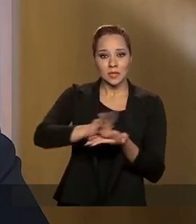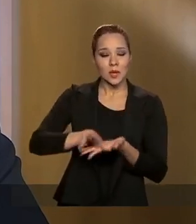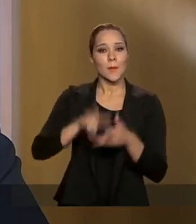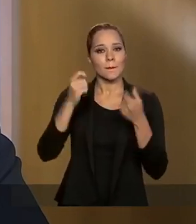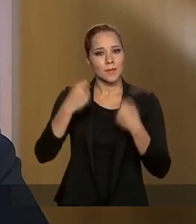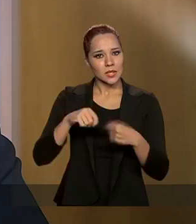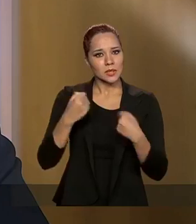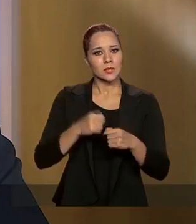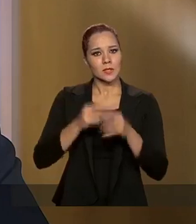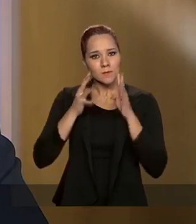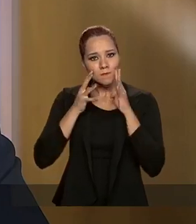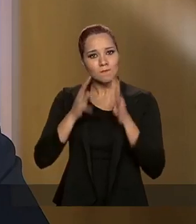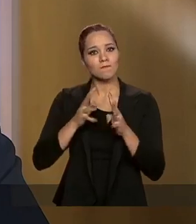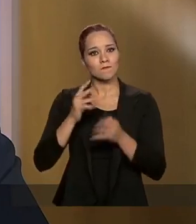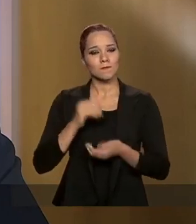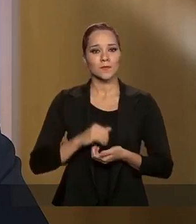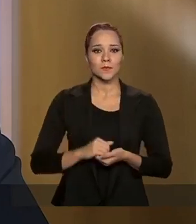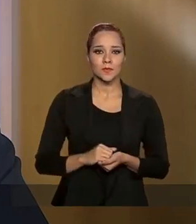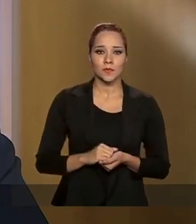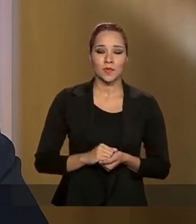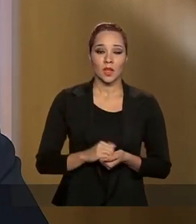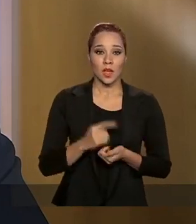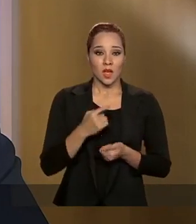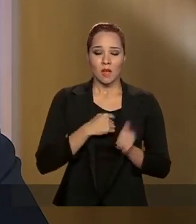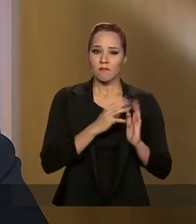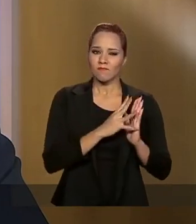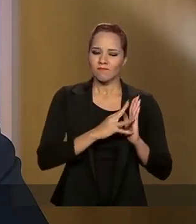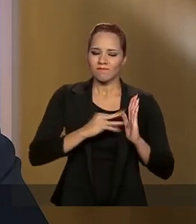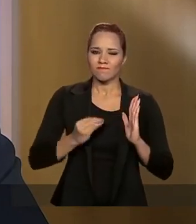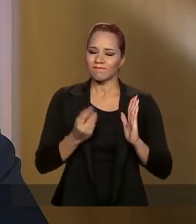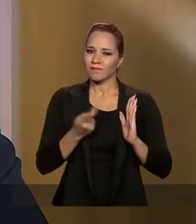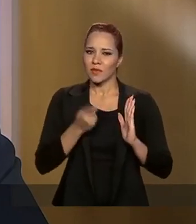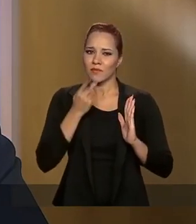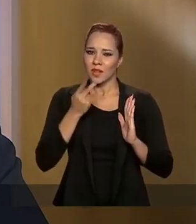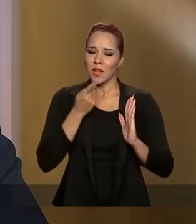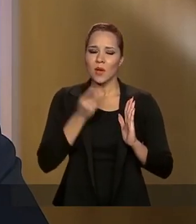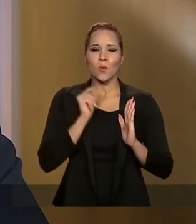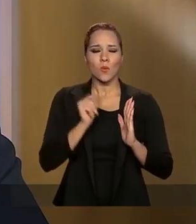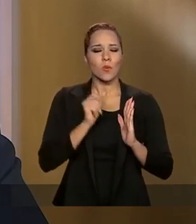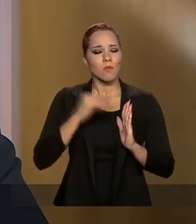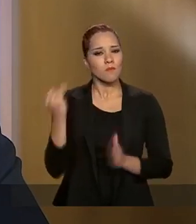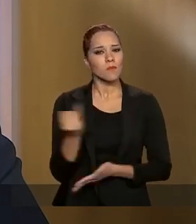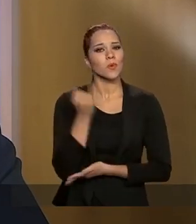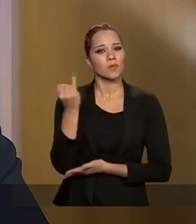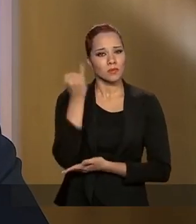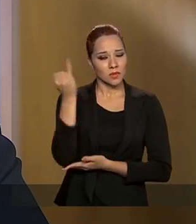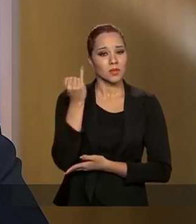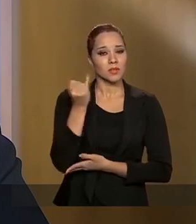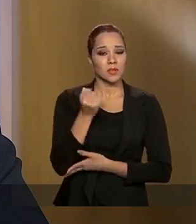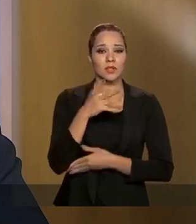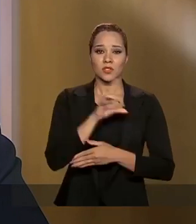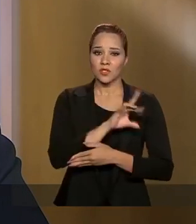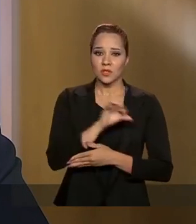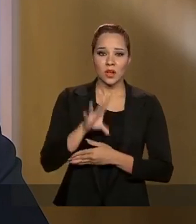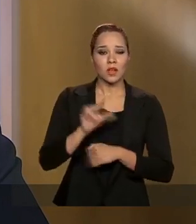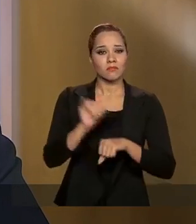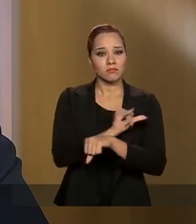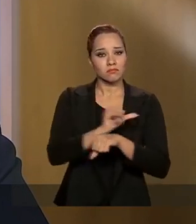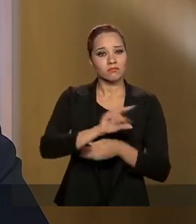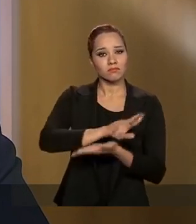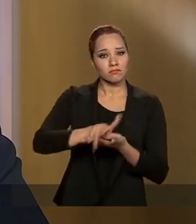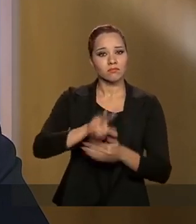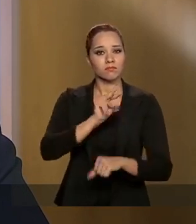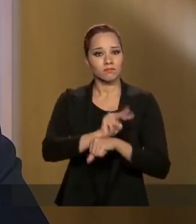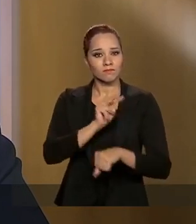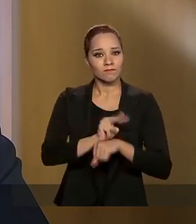ser considerada. Não me valho dessas palavras para negar a importância das medidas de prevenção e